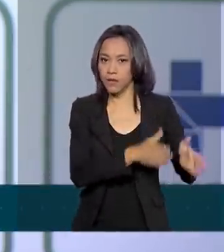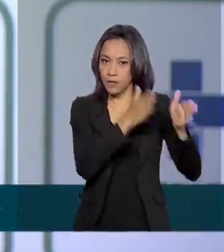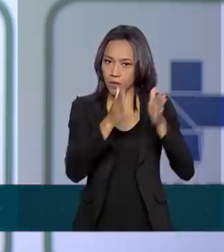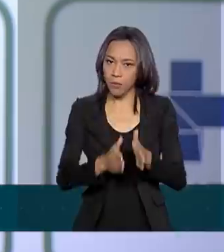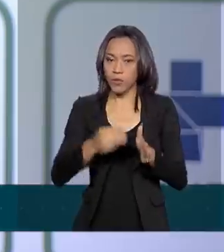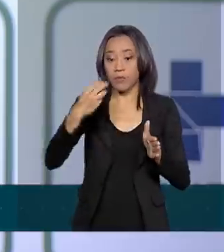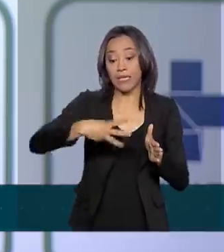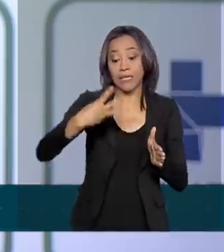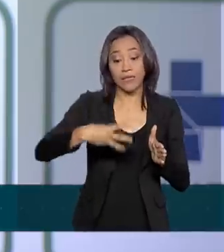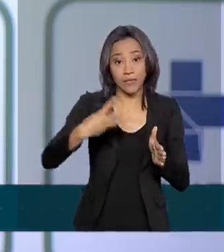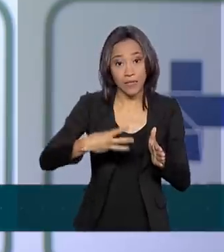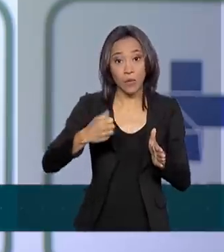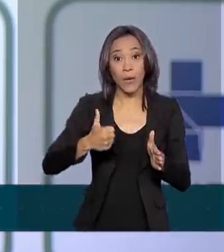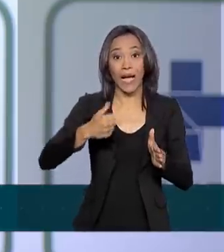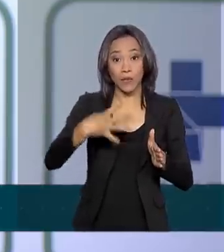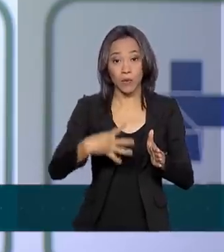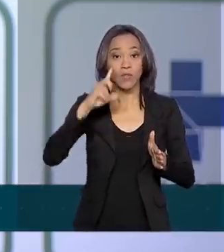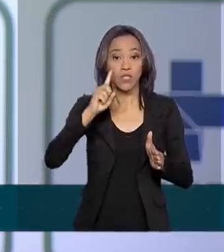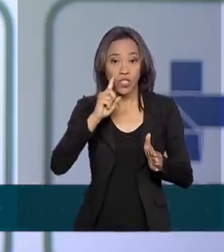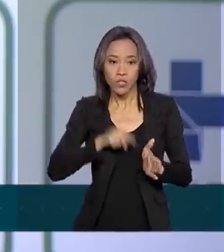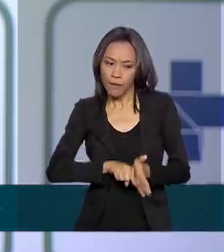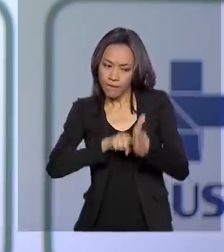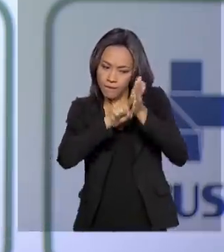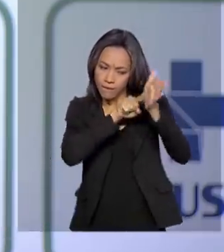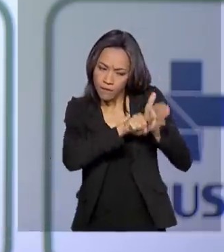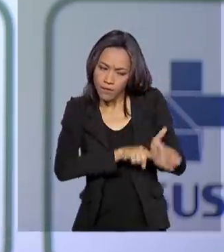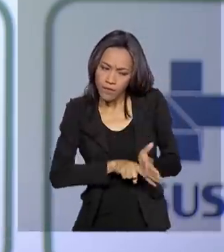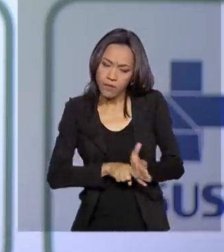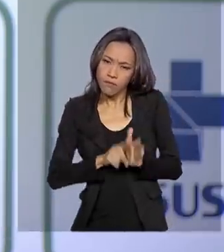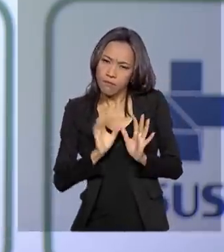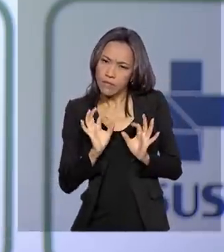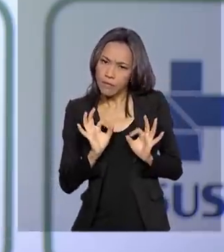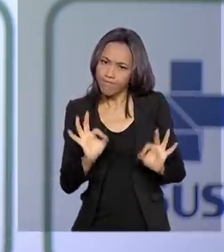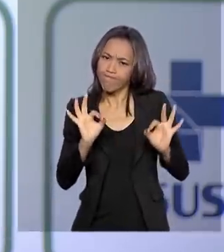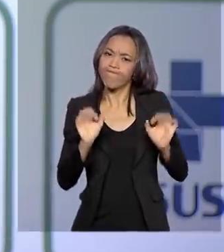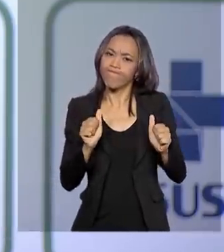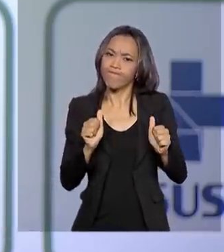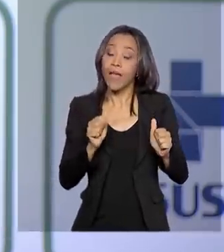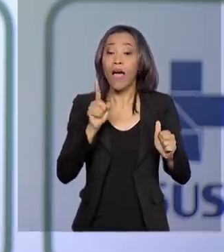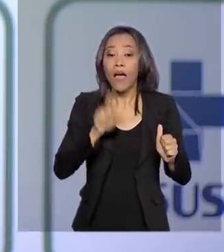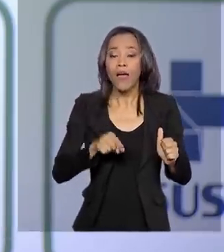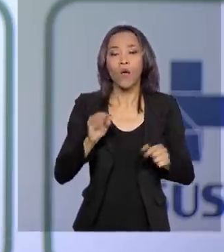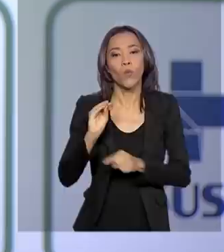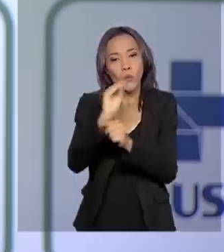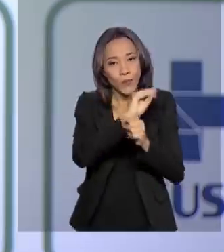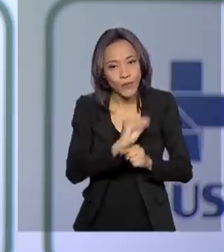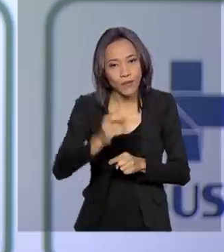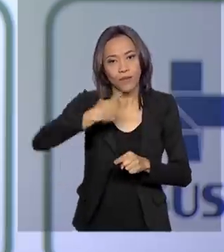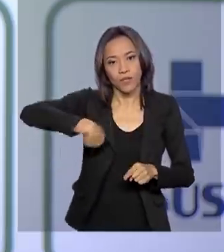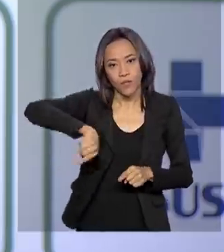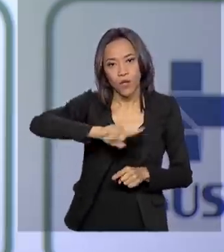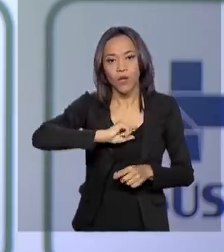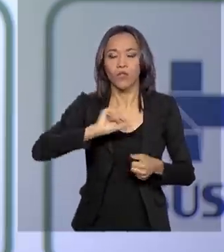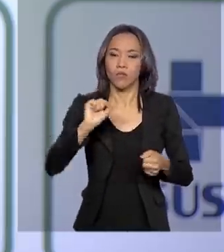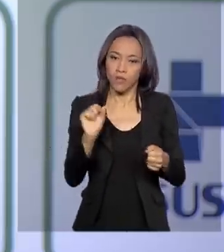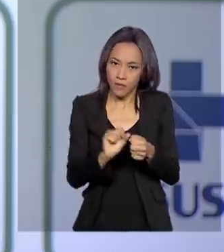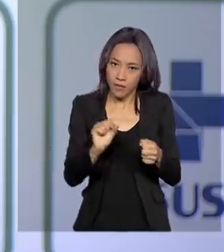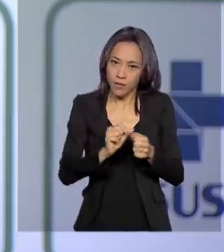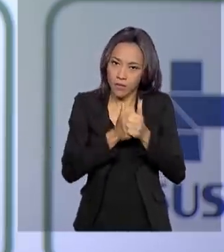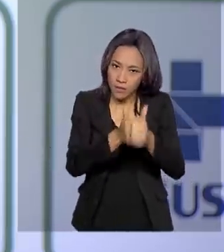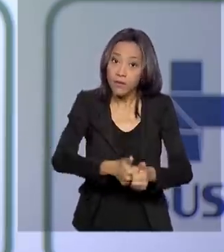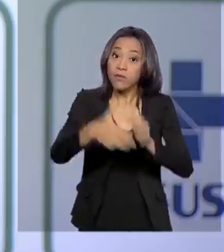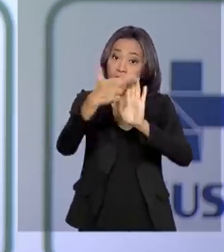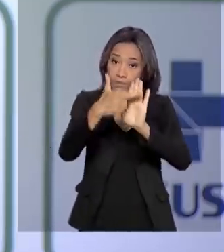14 dias para termos um nível de precaução superior. Então, estes são os cuidados que nós estamos adotando.